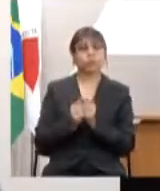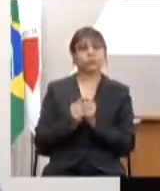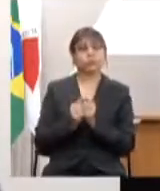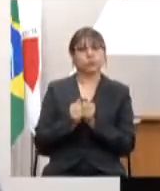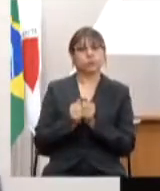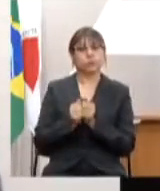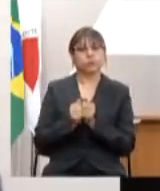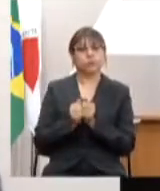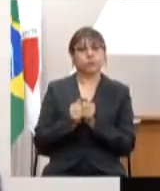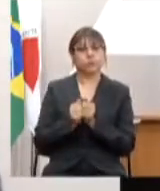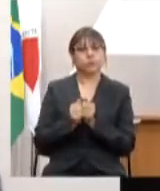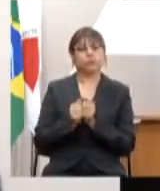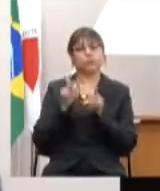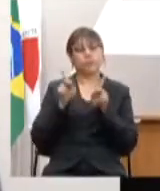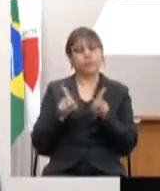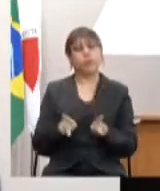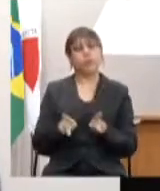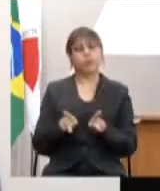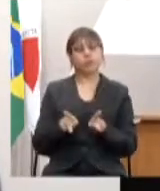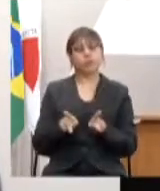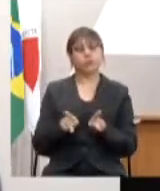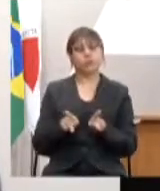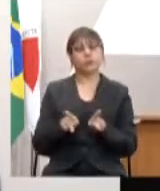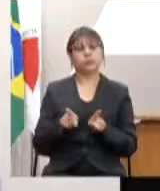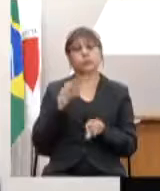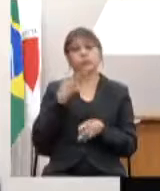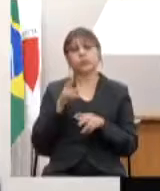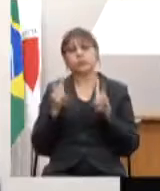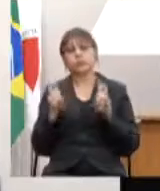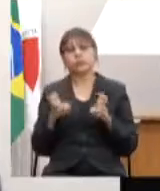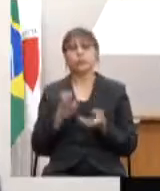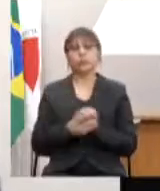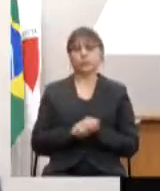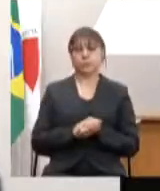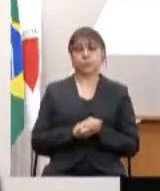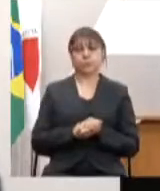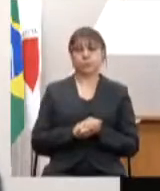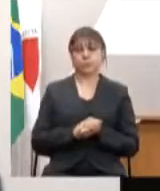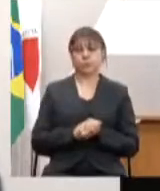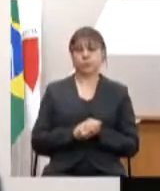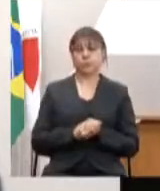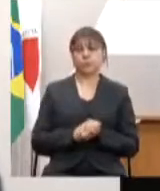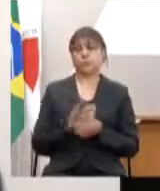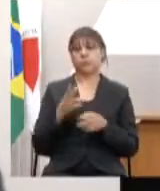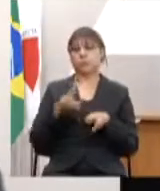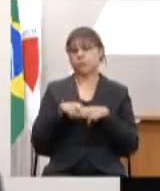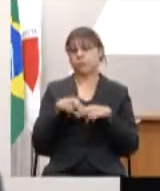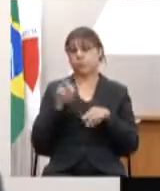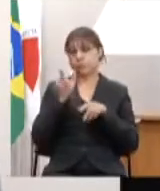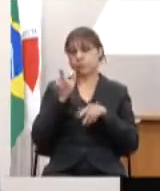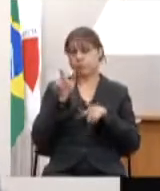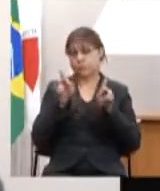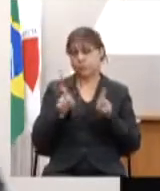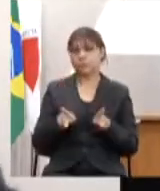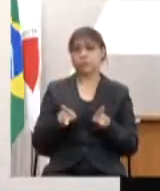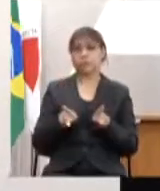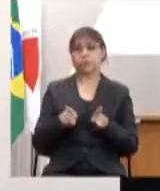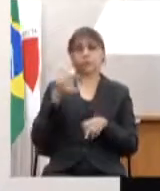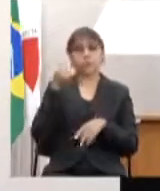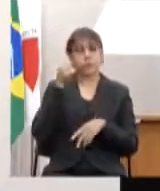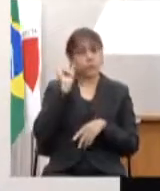com o pessoal no sentido de que essa parte da população não fique de fora da